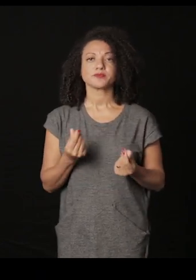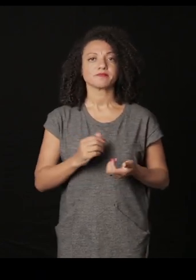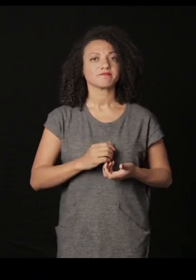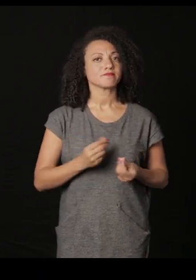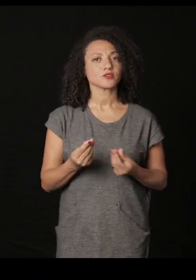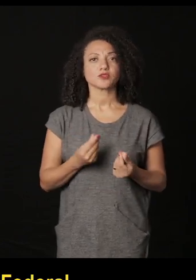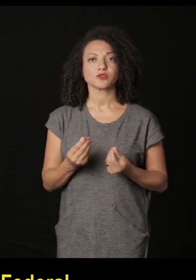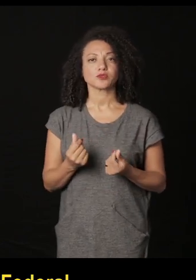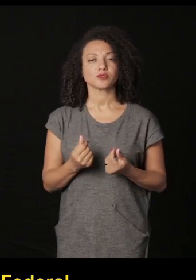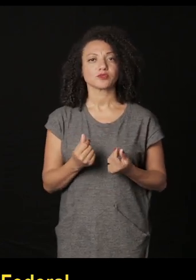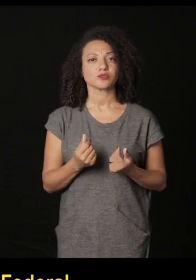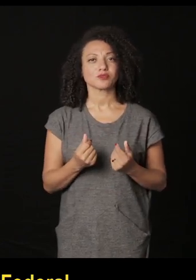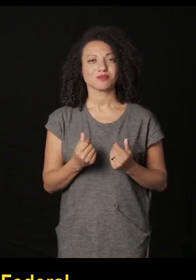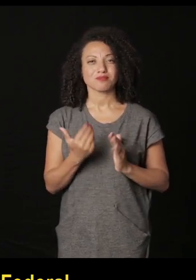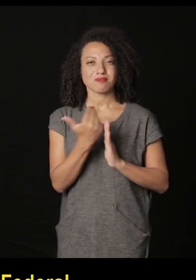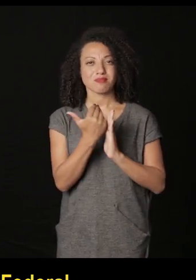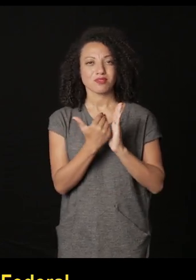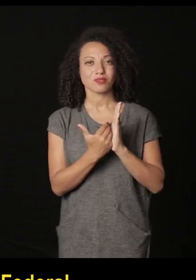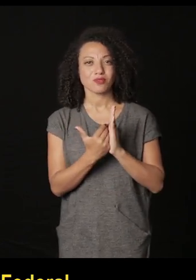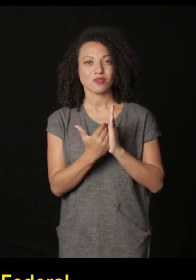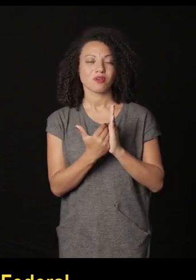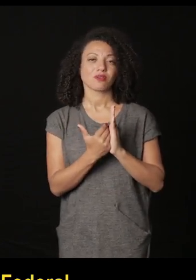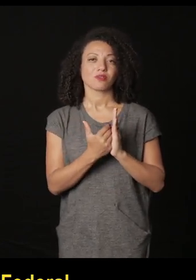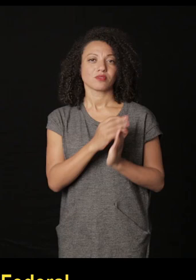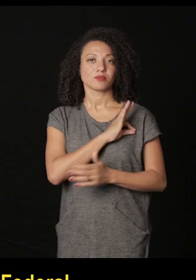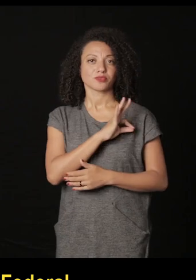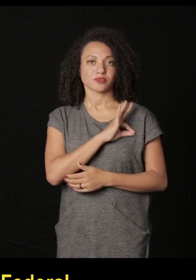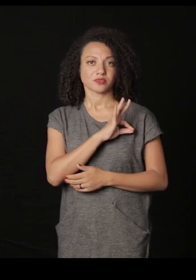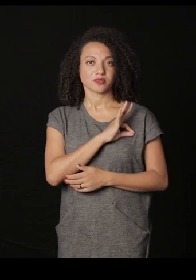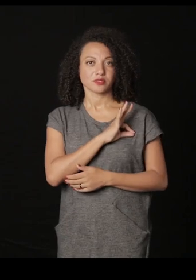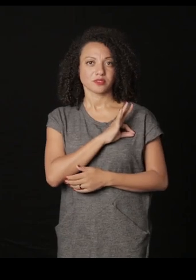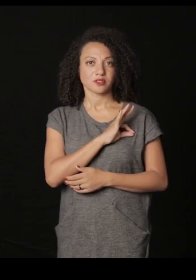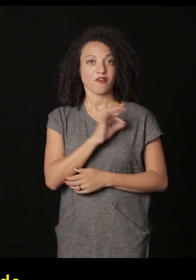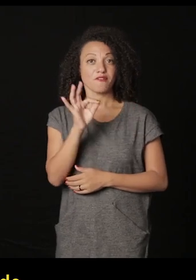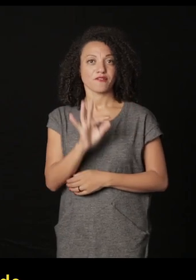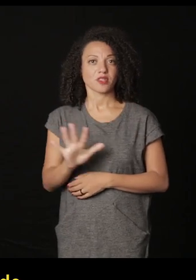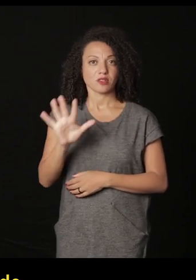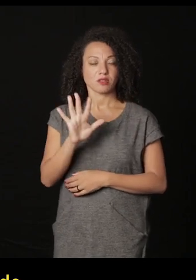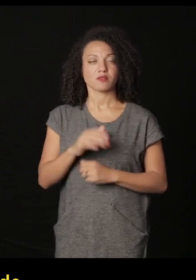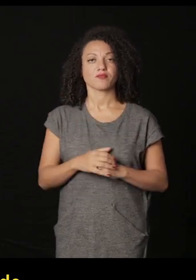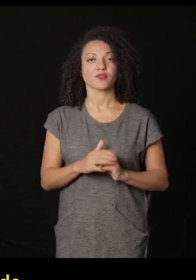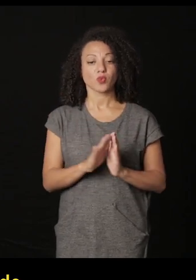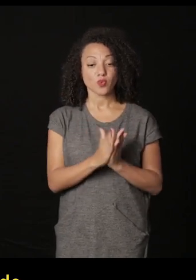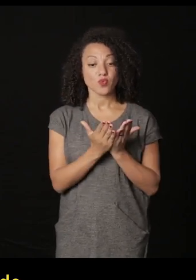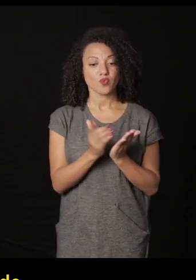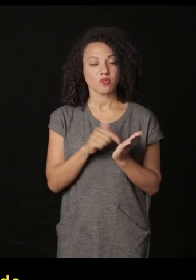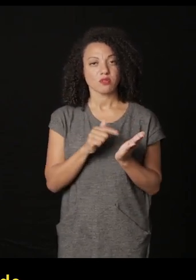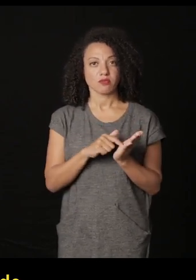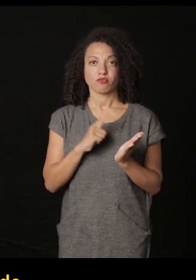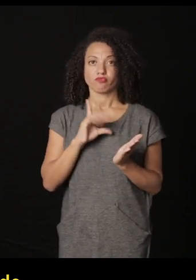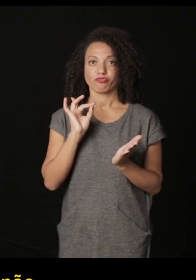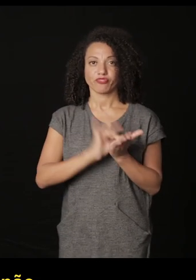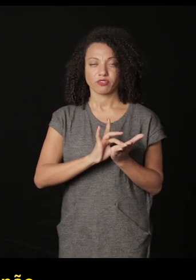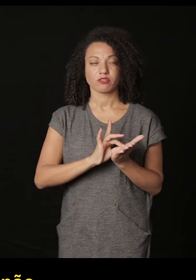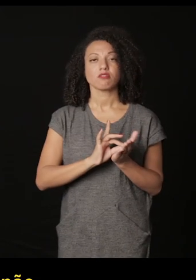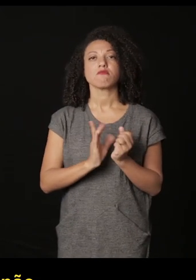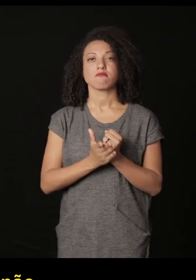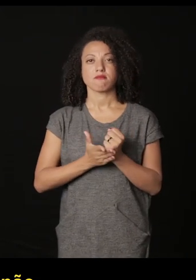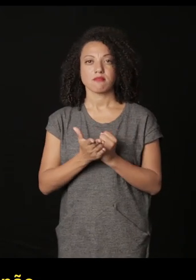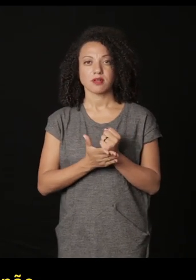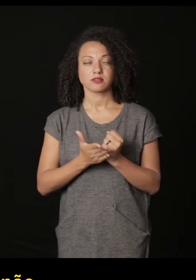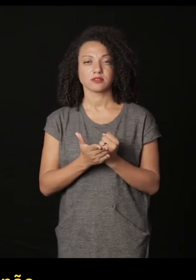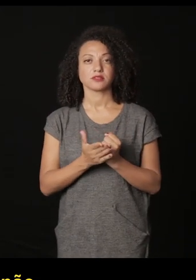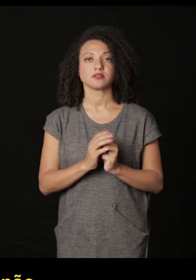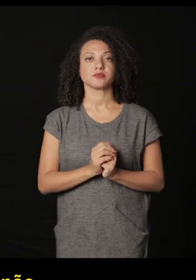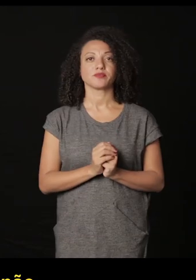prontuário policial ou da polícia federal o livro é baseado na verdade nesse caso nas